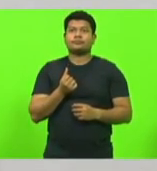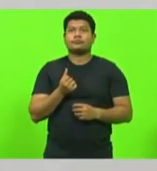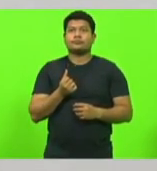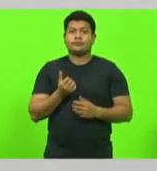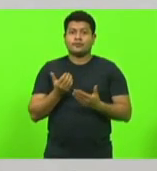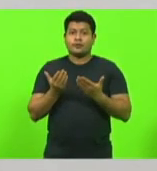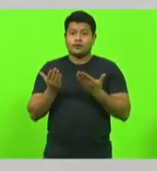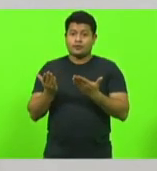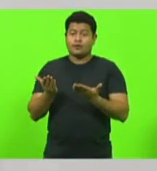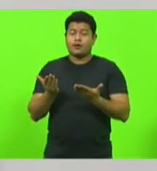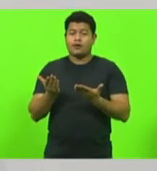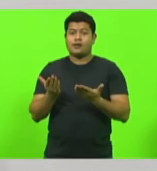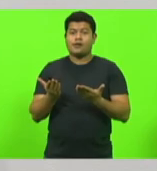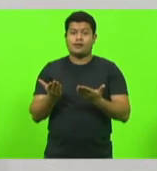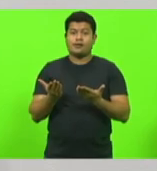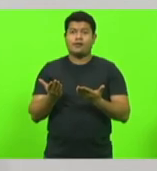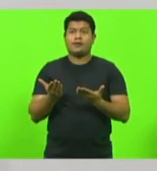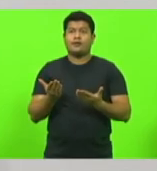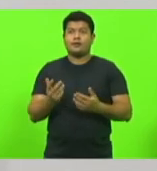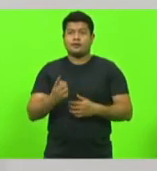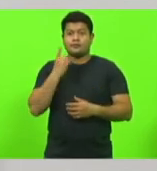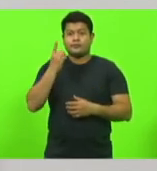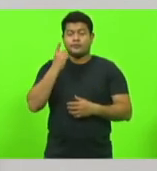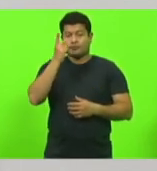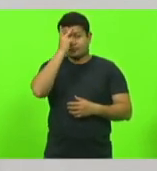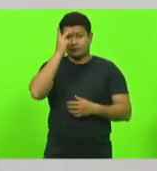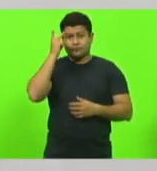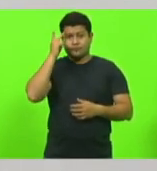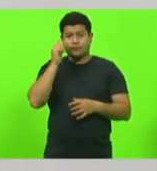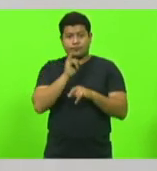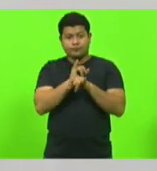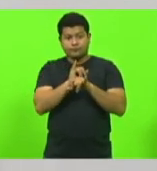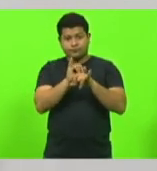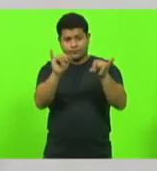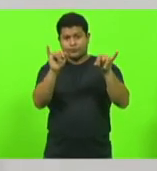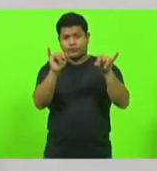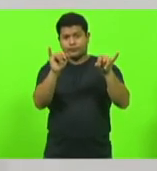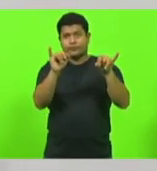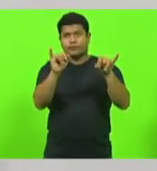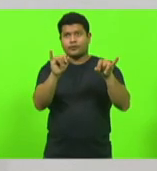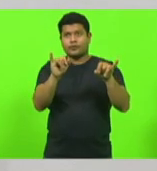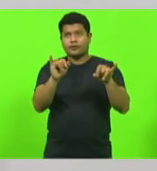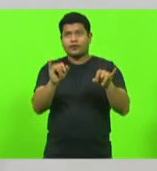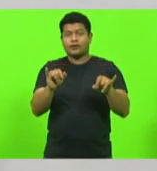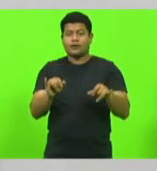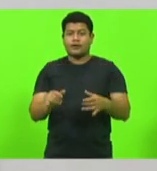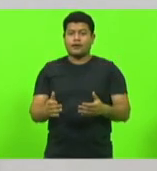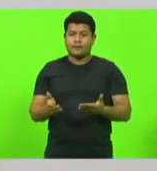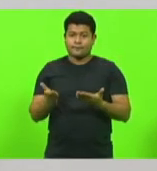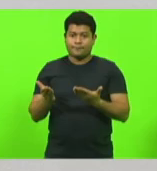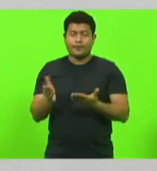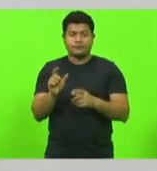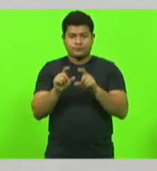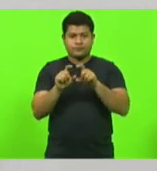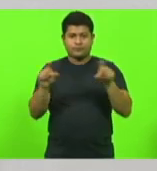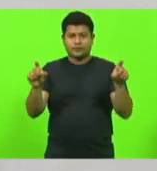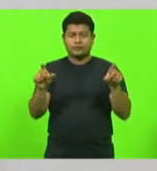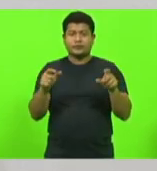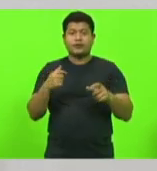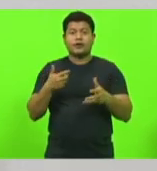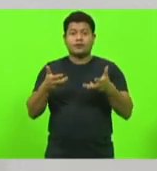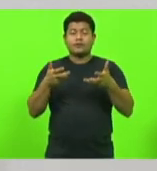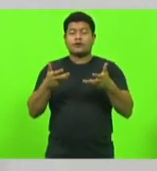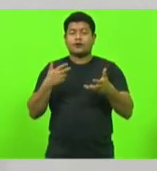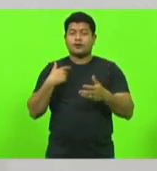menção que a deputada Paulinha mencionou aqui, fez a manifestação aqui, eu quero apenas dizer